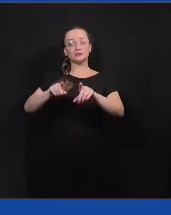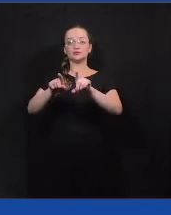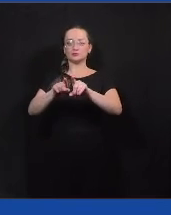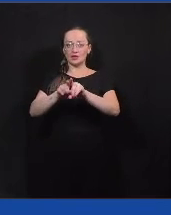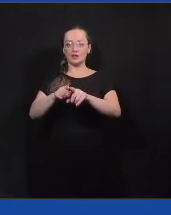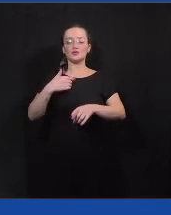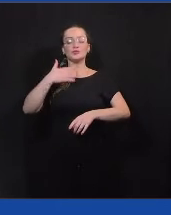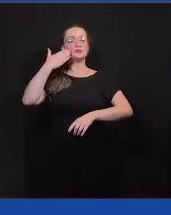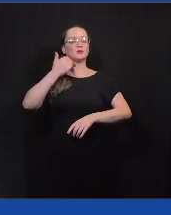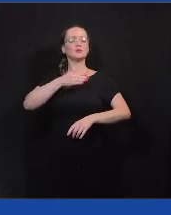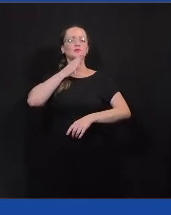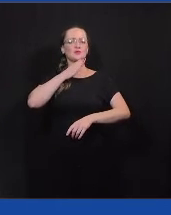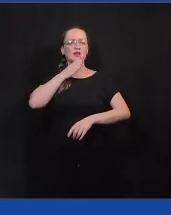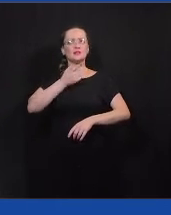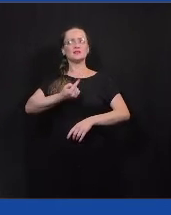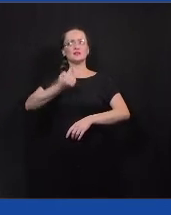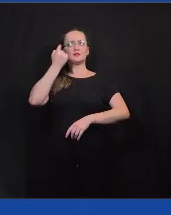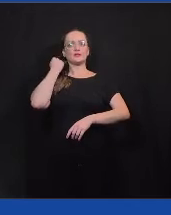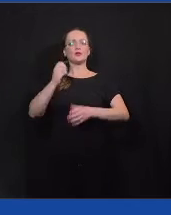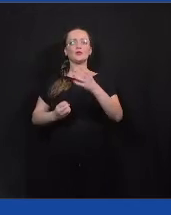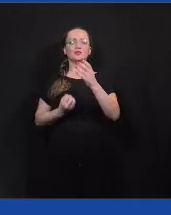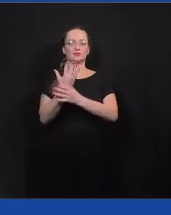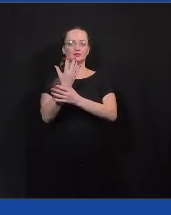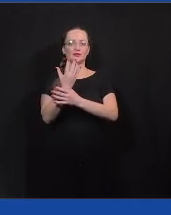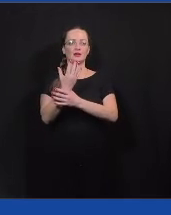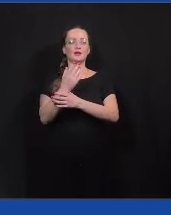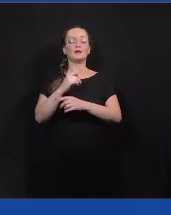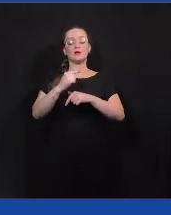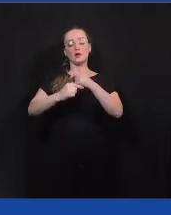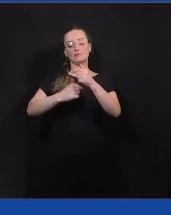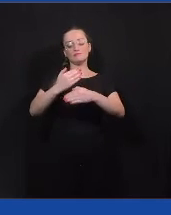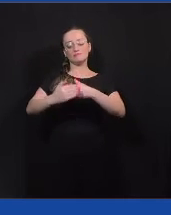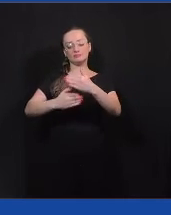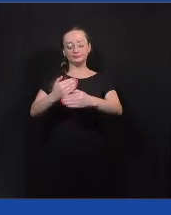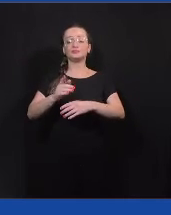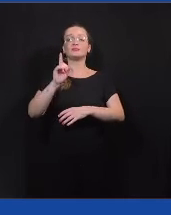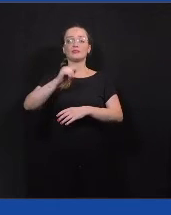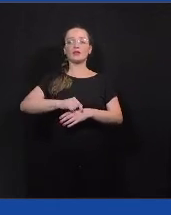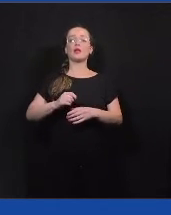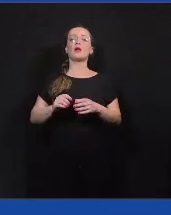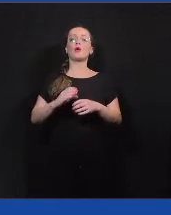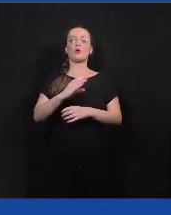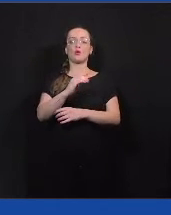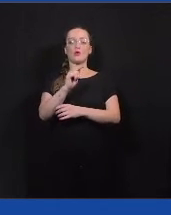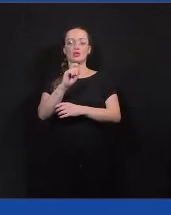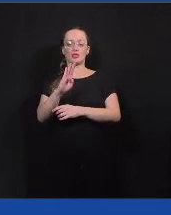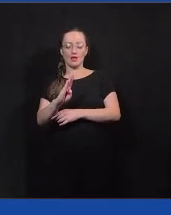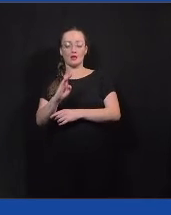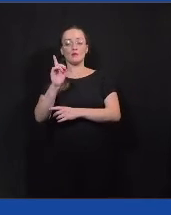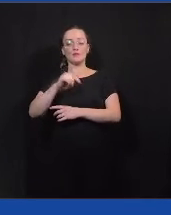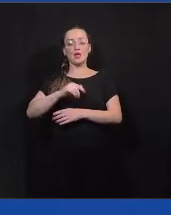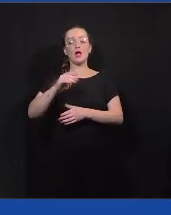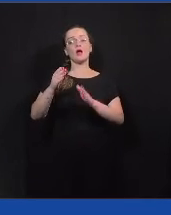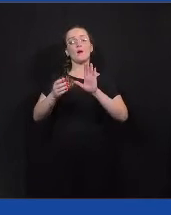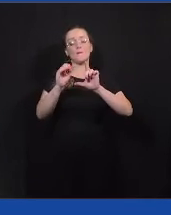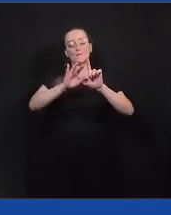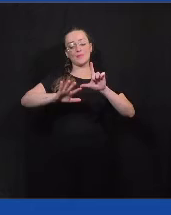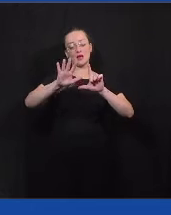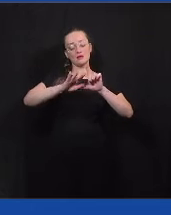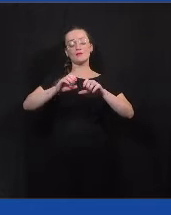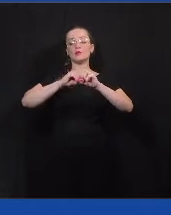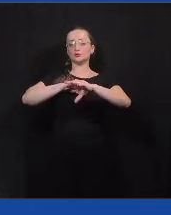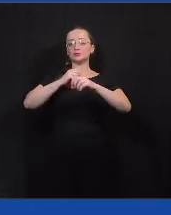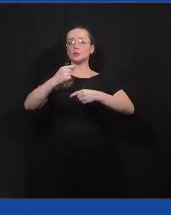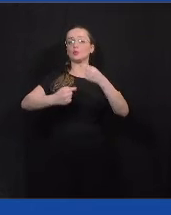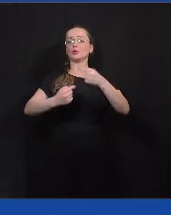a gente via lá atrás, quando o Colab foi lançado, e anos depois, o Colab era, por si só, uma plataforma de educação política, porque as pessoas,